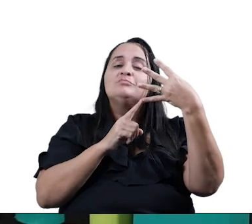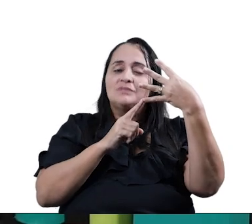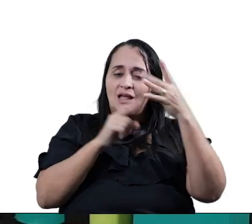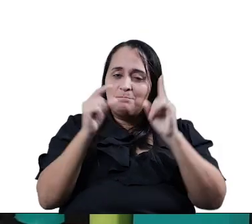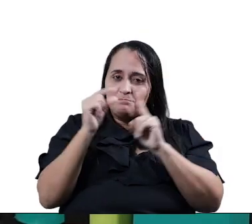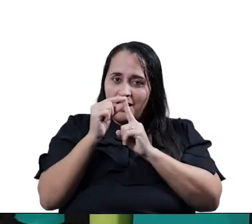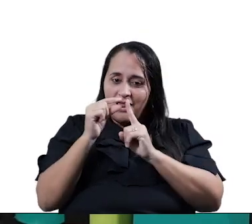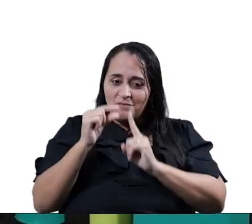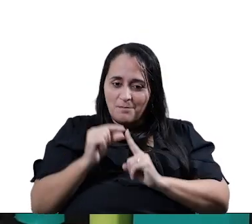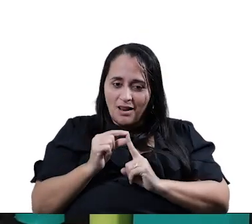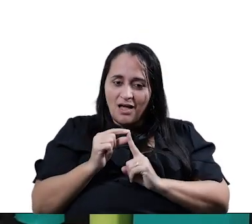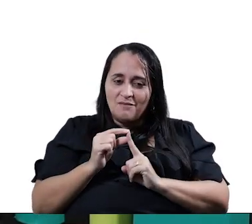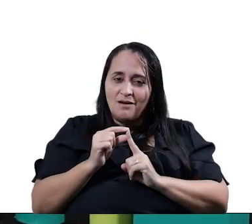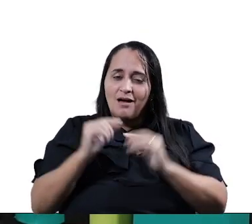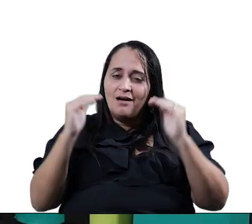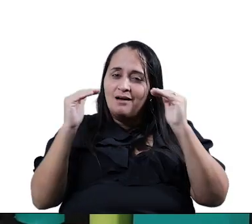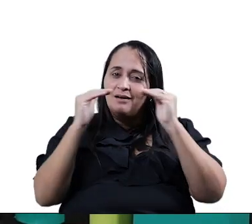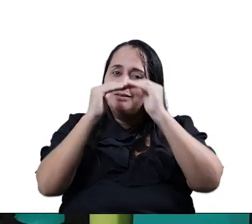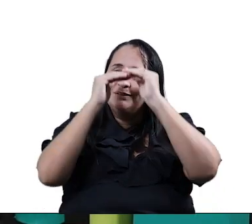E aí Gente